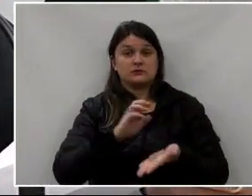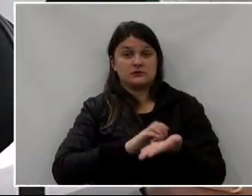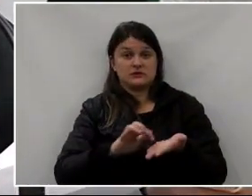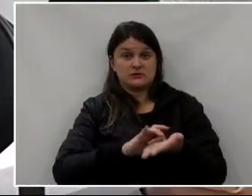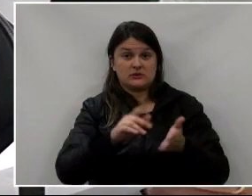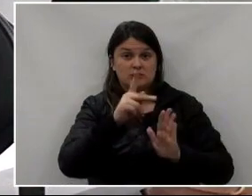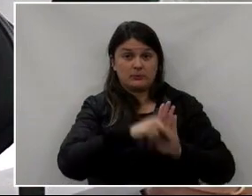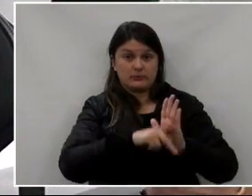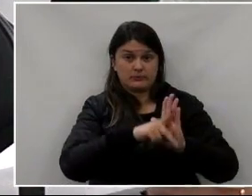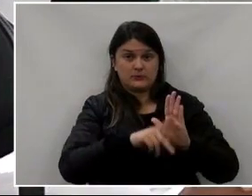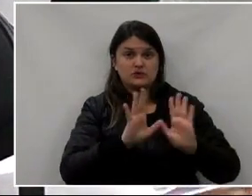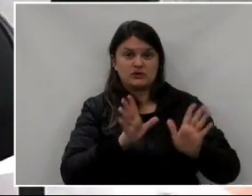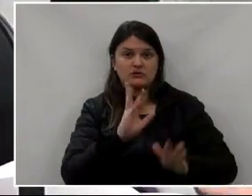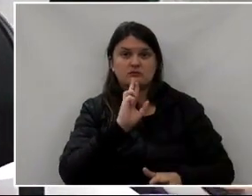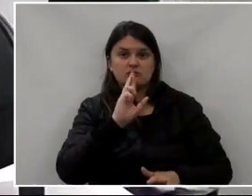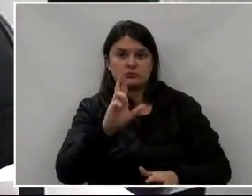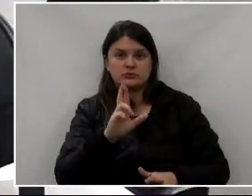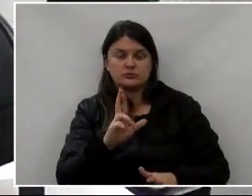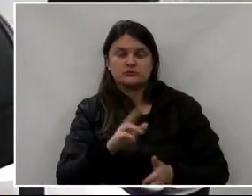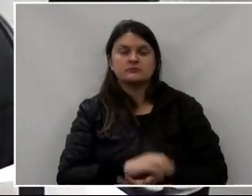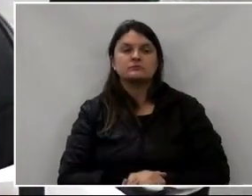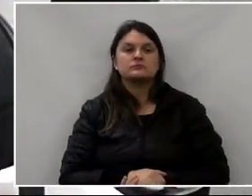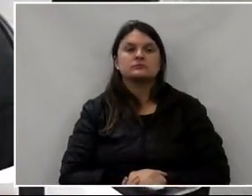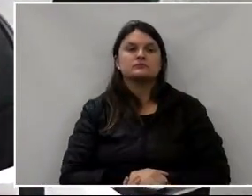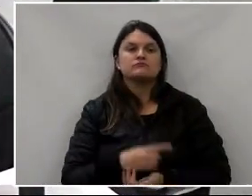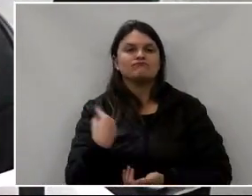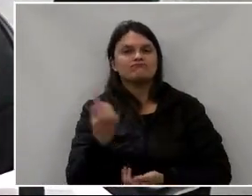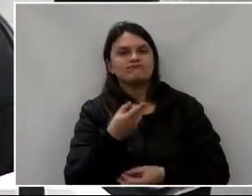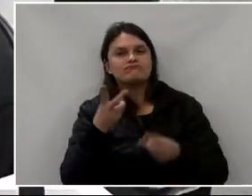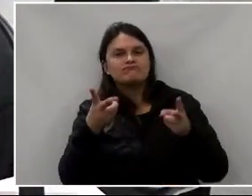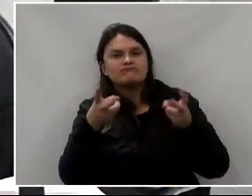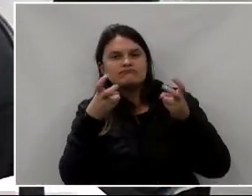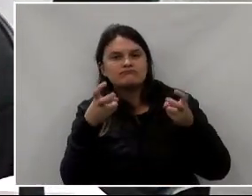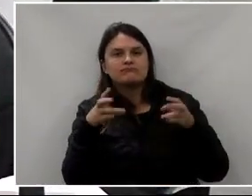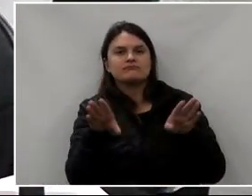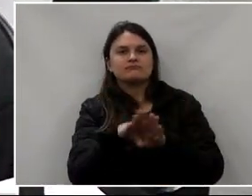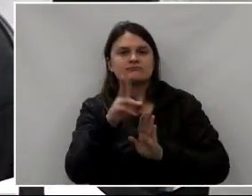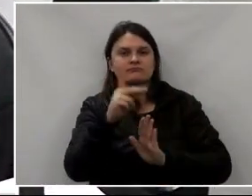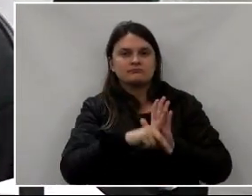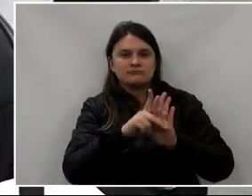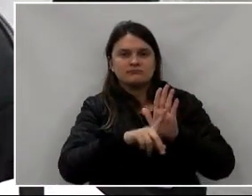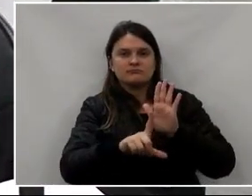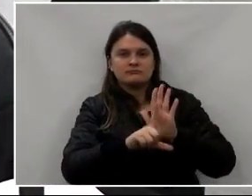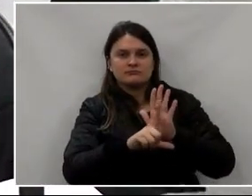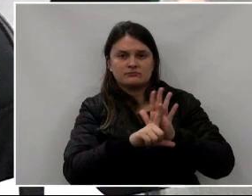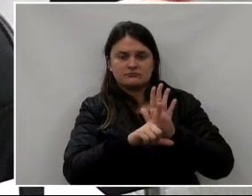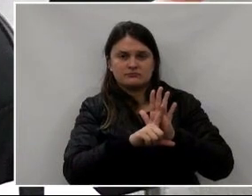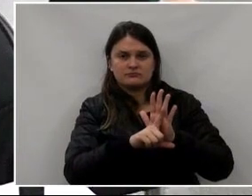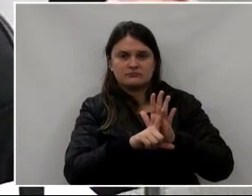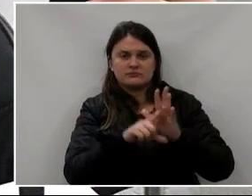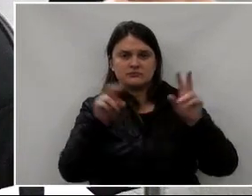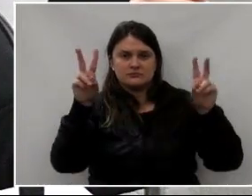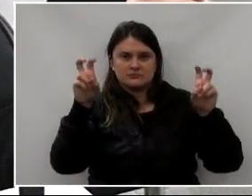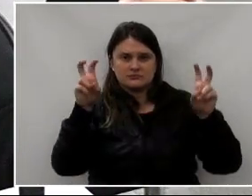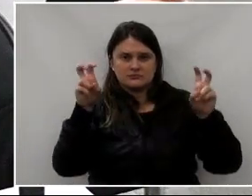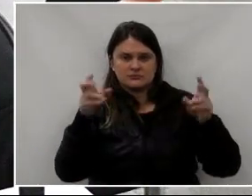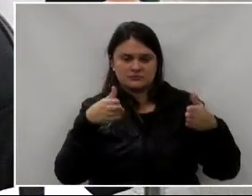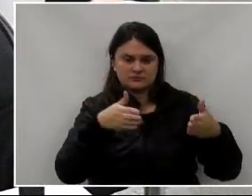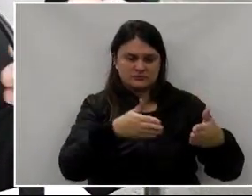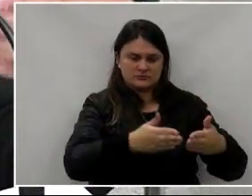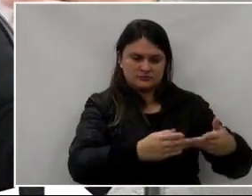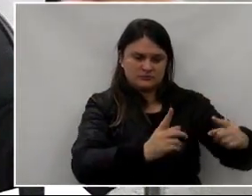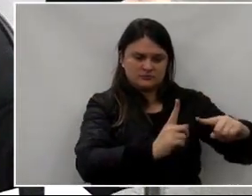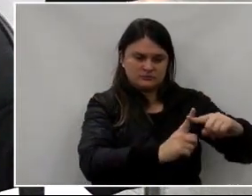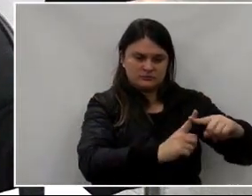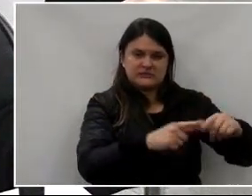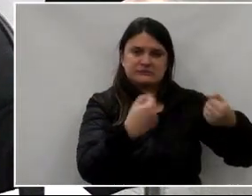está preocupado com esse quesito. E nós observamos aí hoje que entrou também um projeto de lei a respeito da questão dos cemitérios, uma